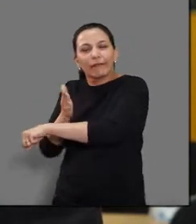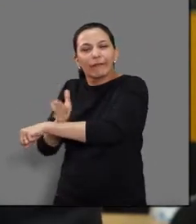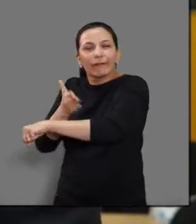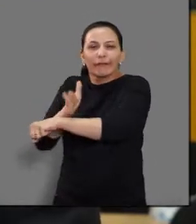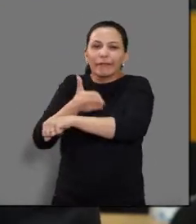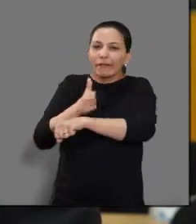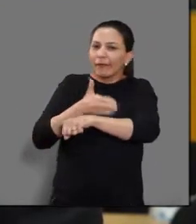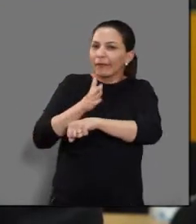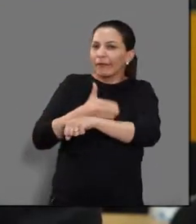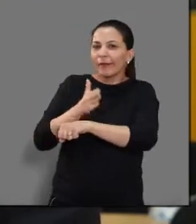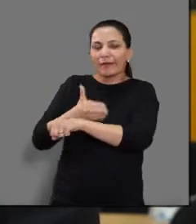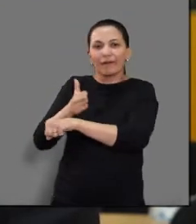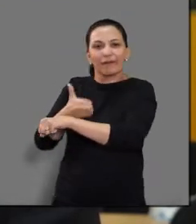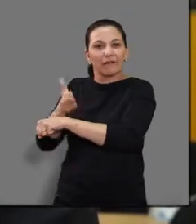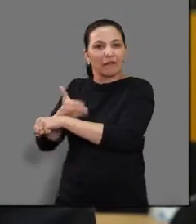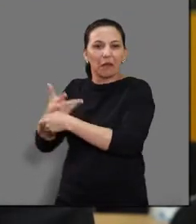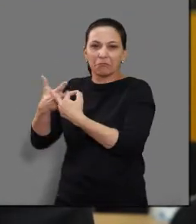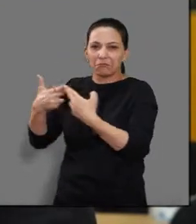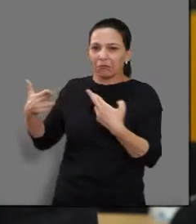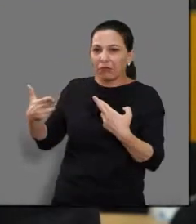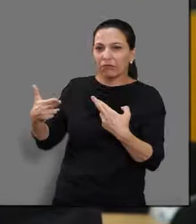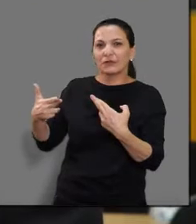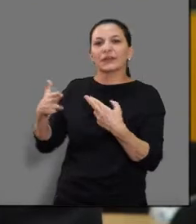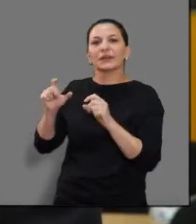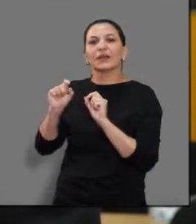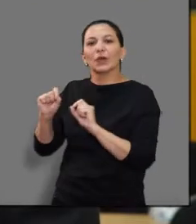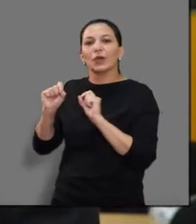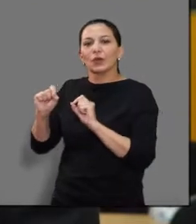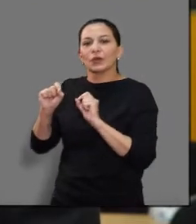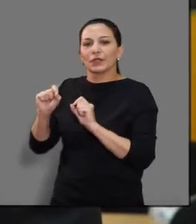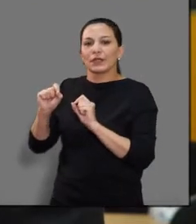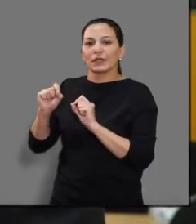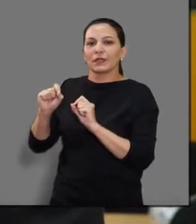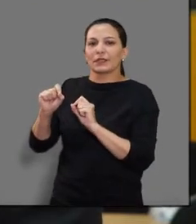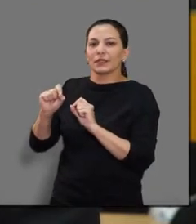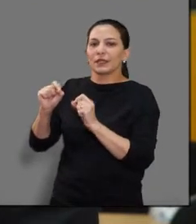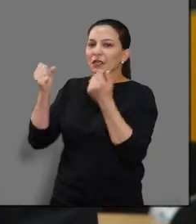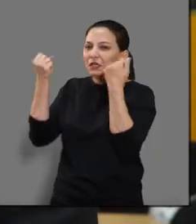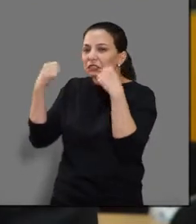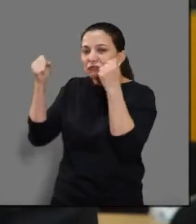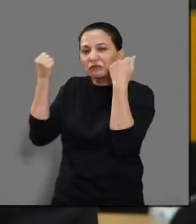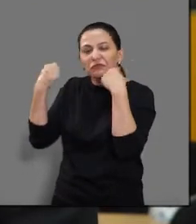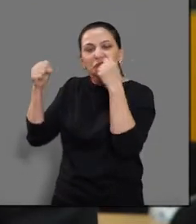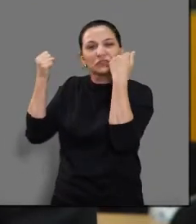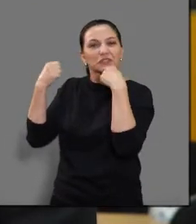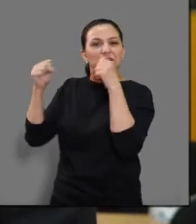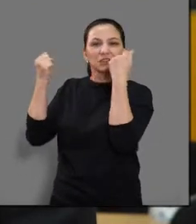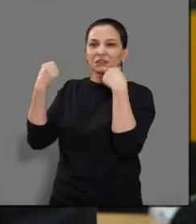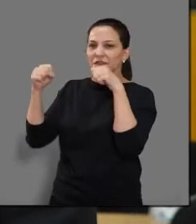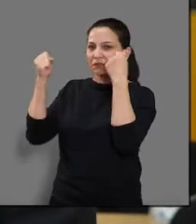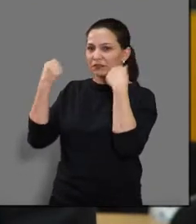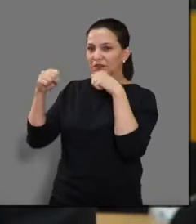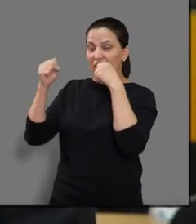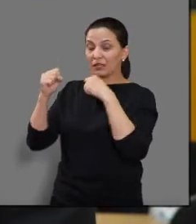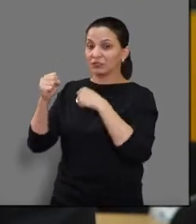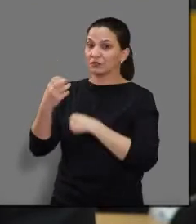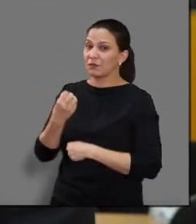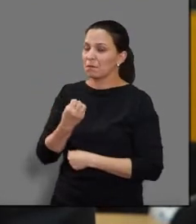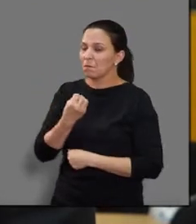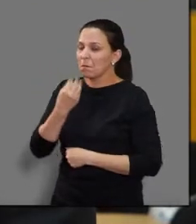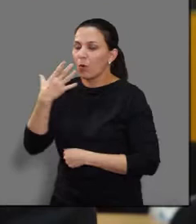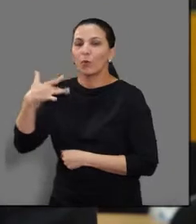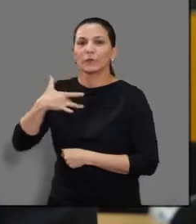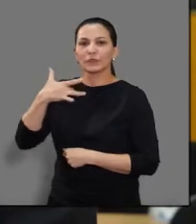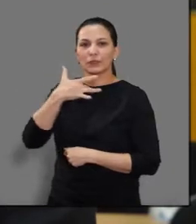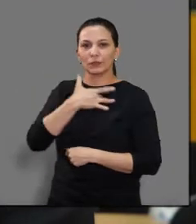meio para se exercitar, o que é muito bom para a saúde. E tem condição de se fazer alguma coisa efetiva